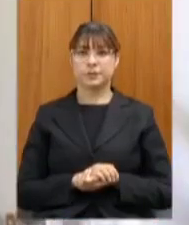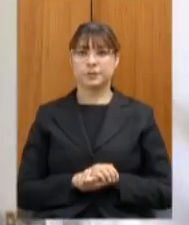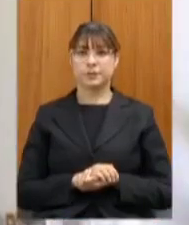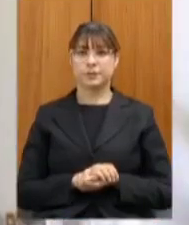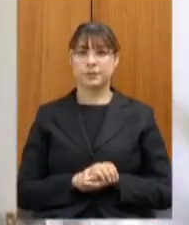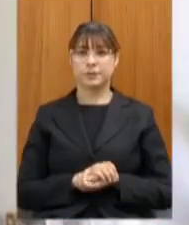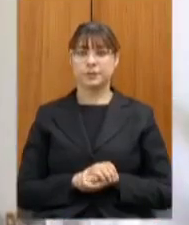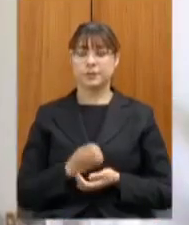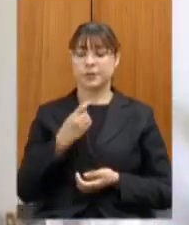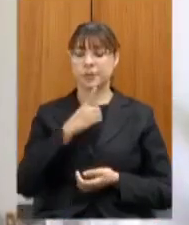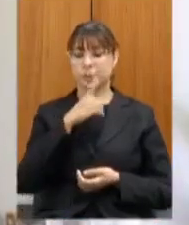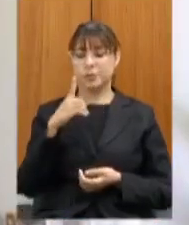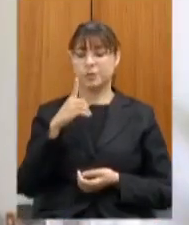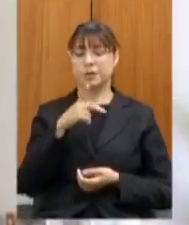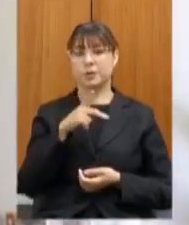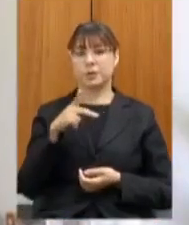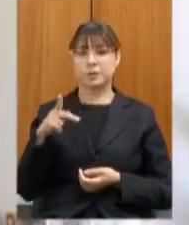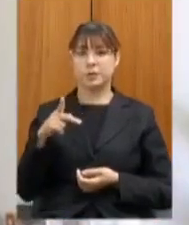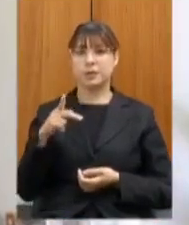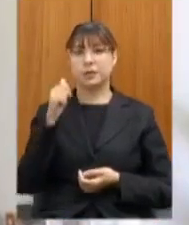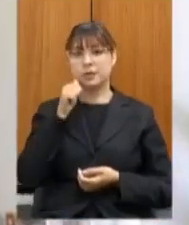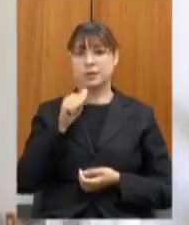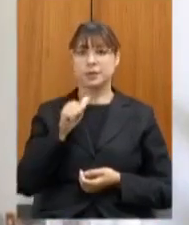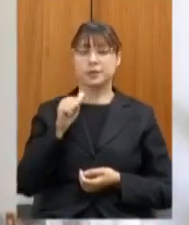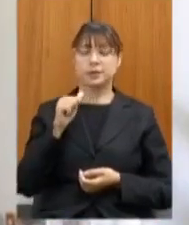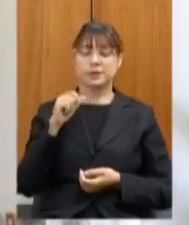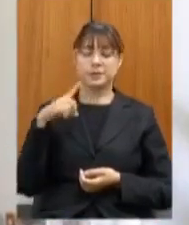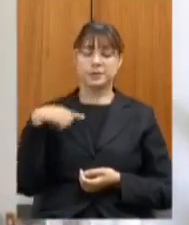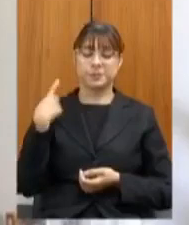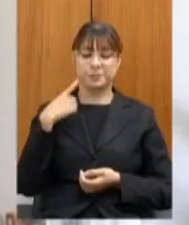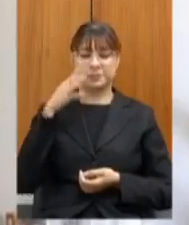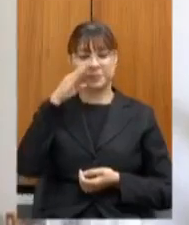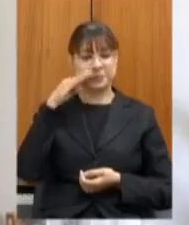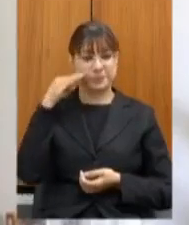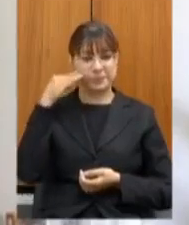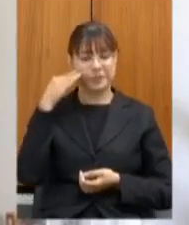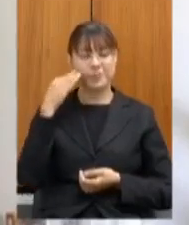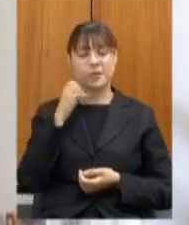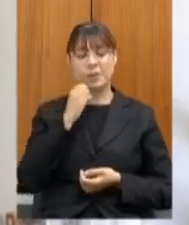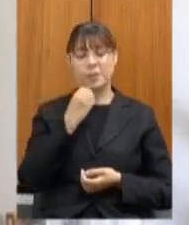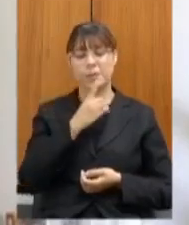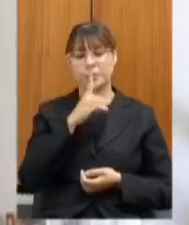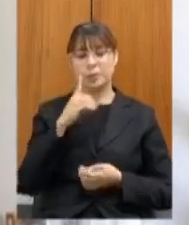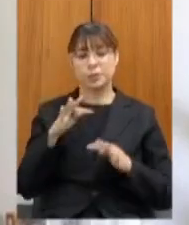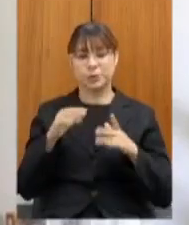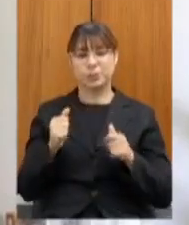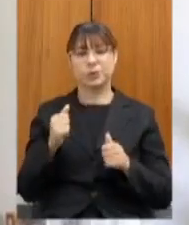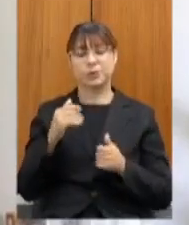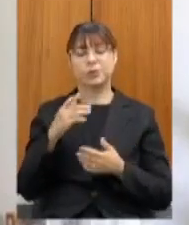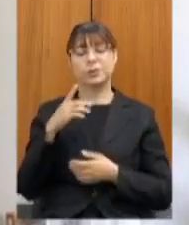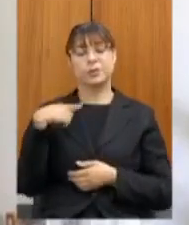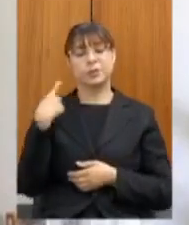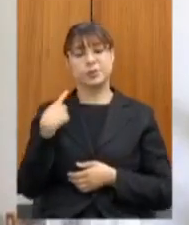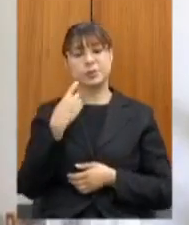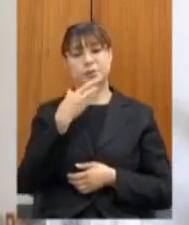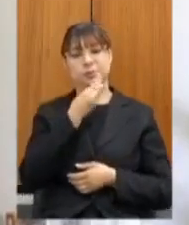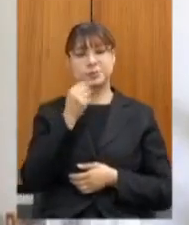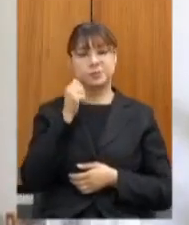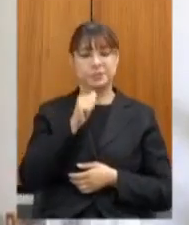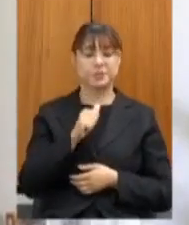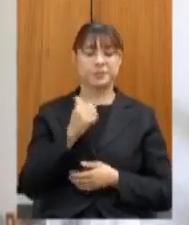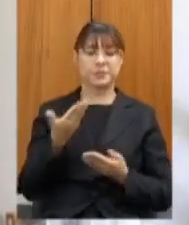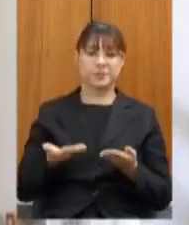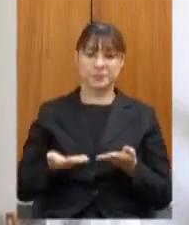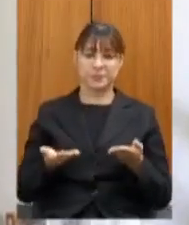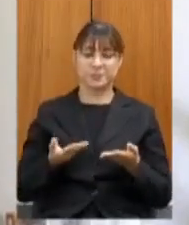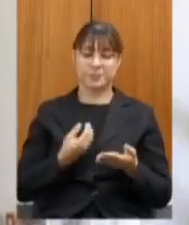bom dia bom presidente deputada Beatriz Sequeira bom dia a todos os colegas deputados os colegas deputadas que estão conosco na